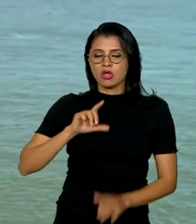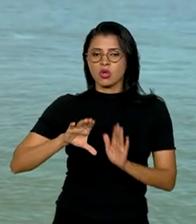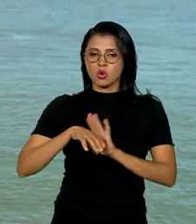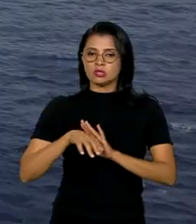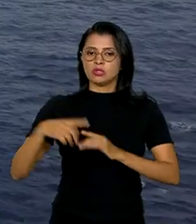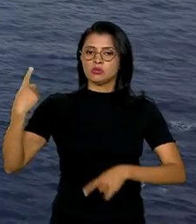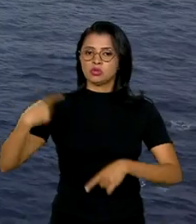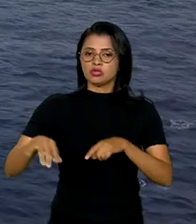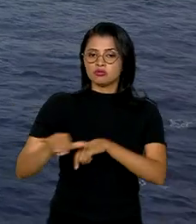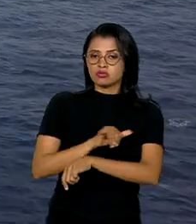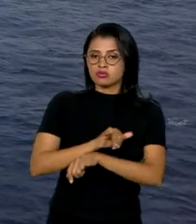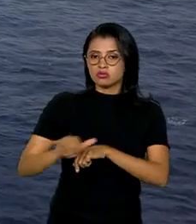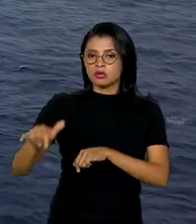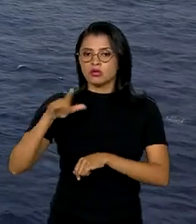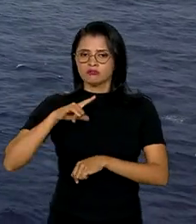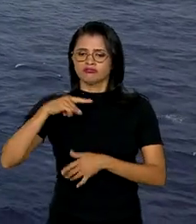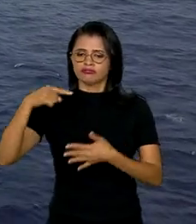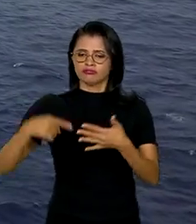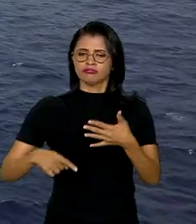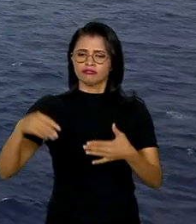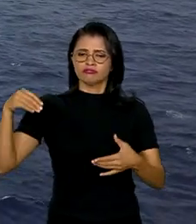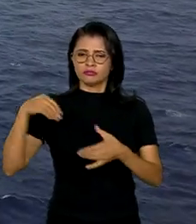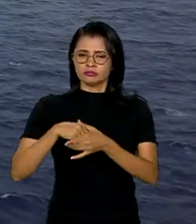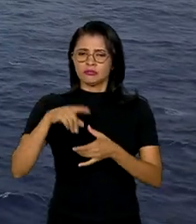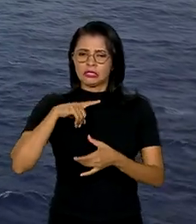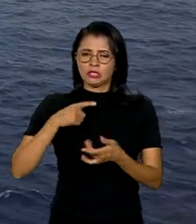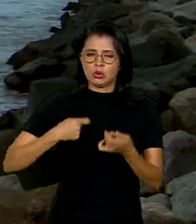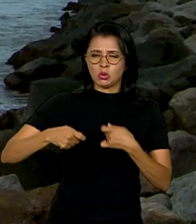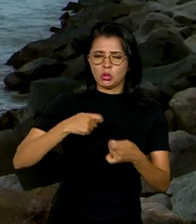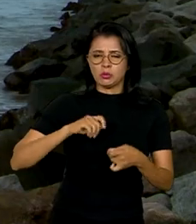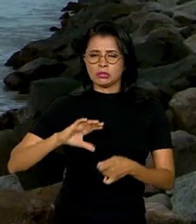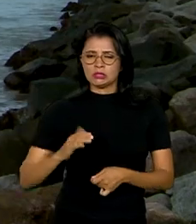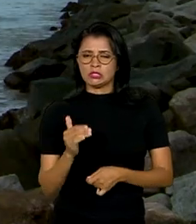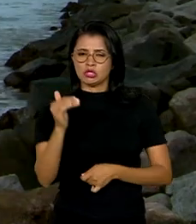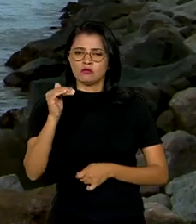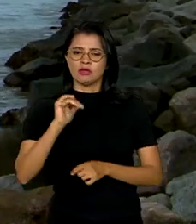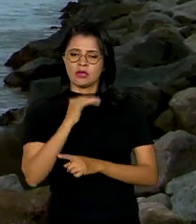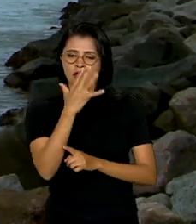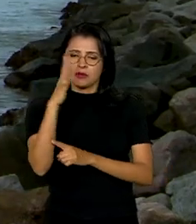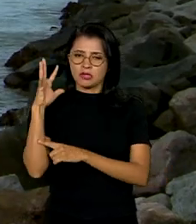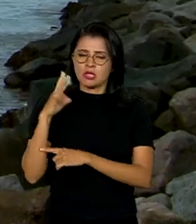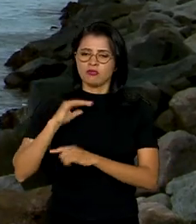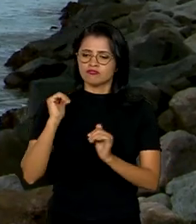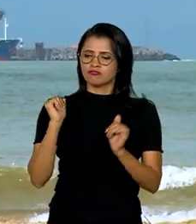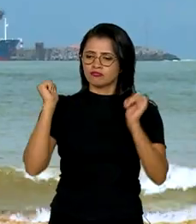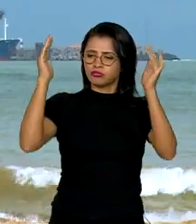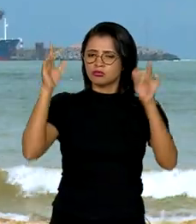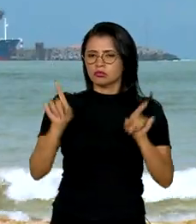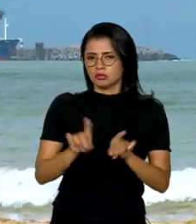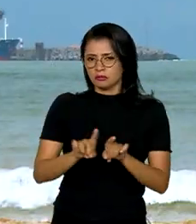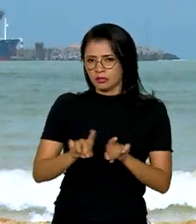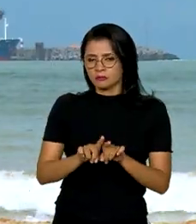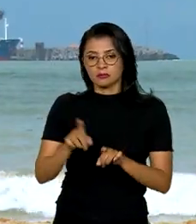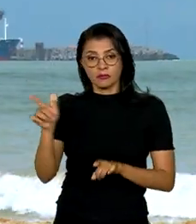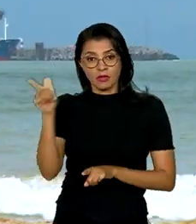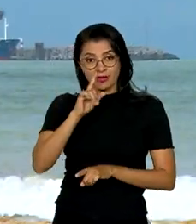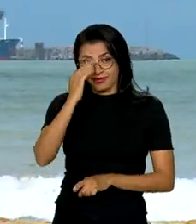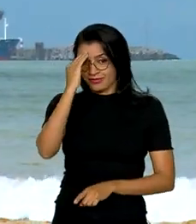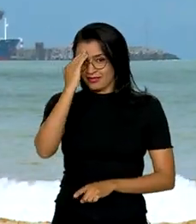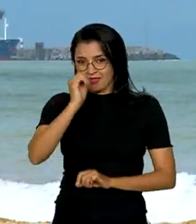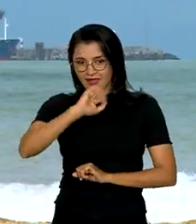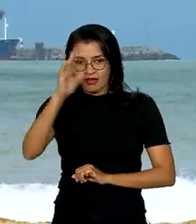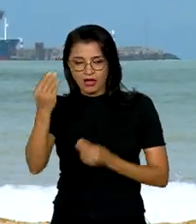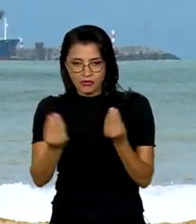-estratégico que contempla as vertentes econômicas, científica, ambiental e de soberania. Para se ter uma ideia,